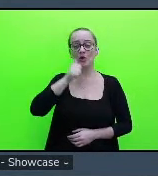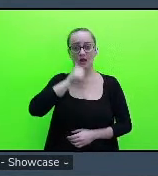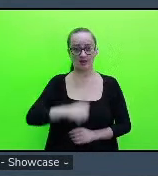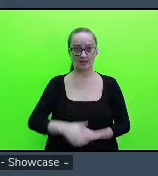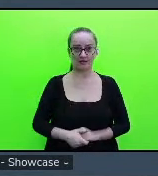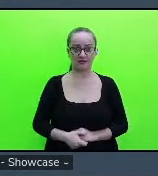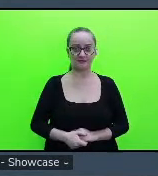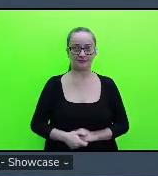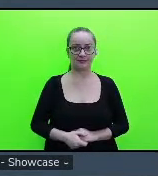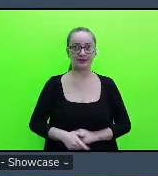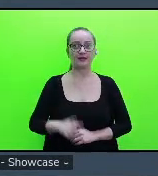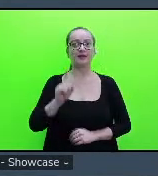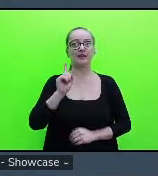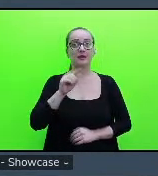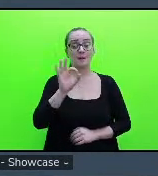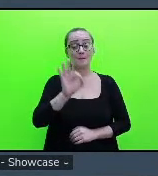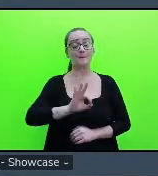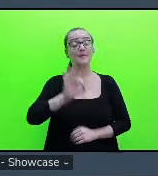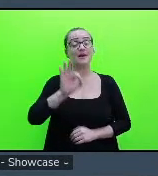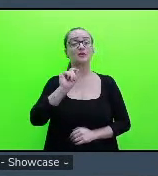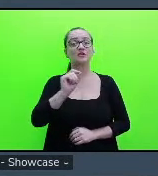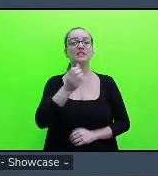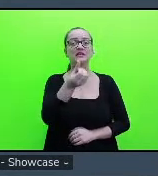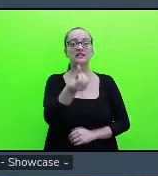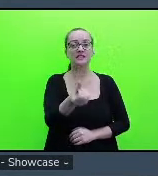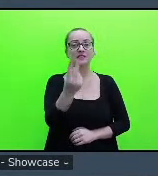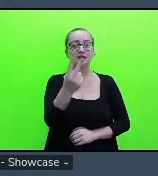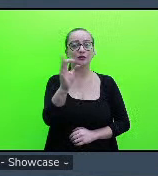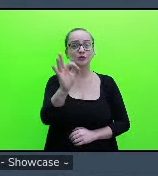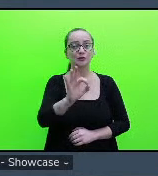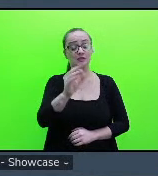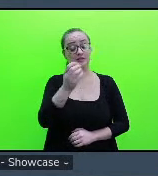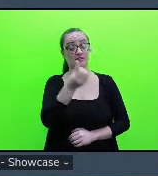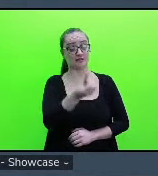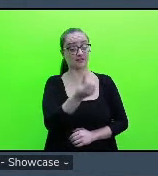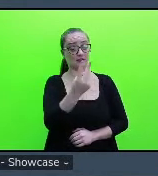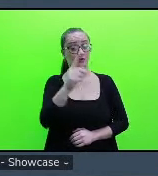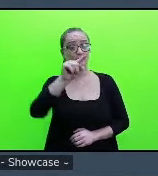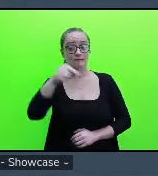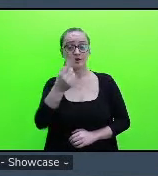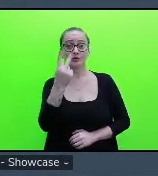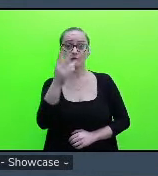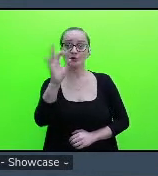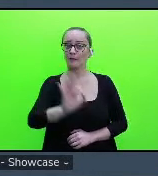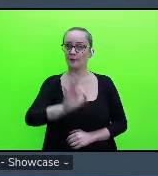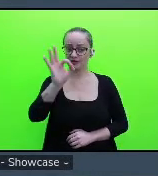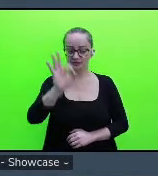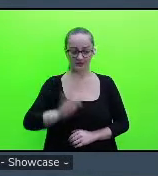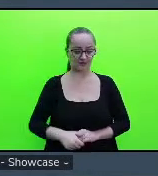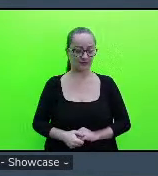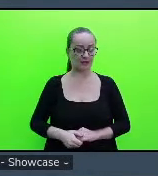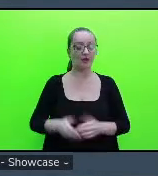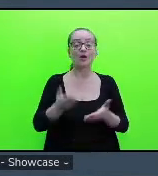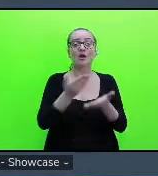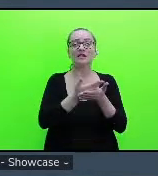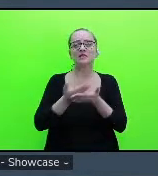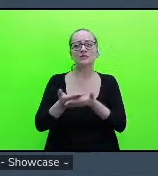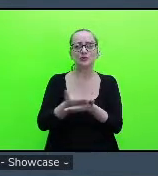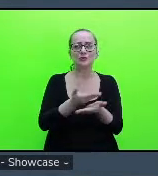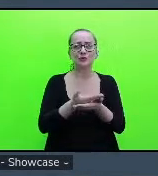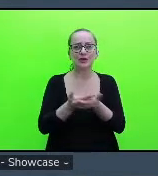que foi com um percentual de 62,2%, estudantes que se